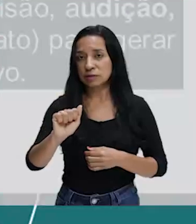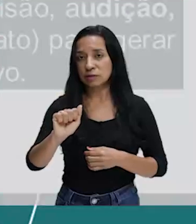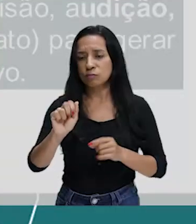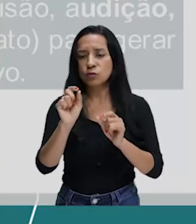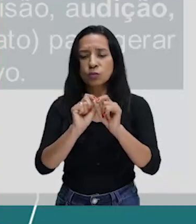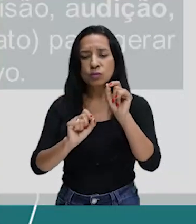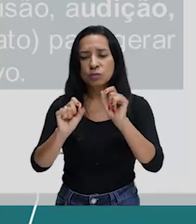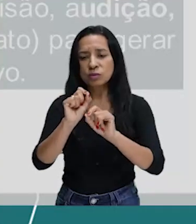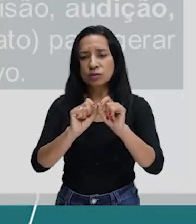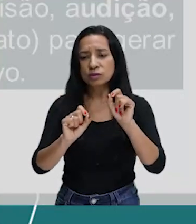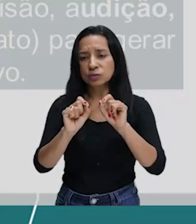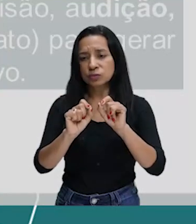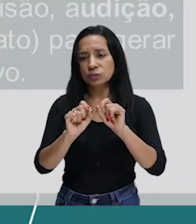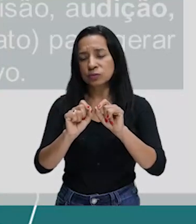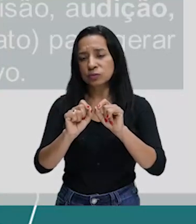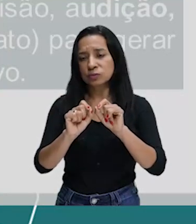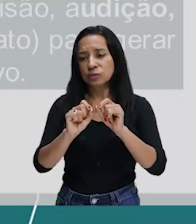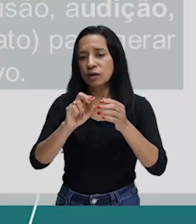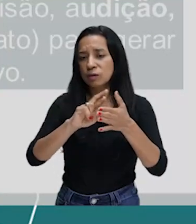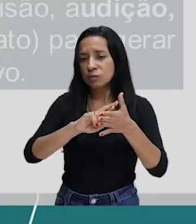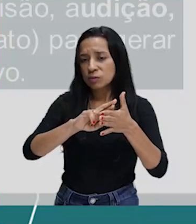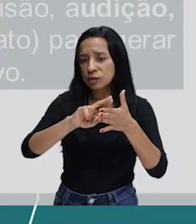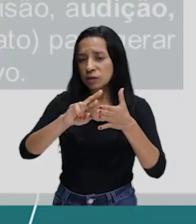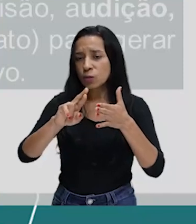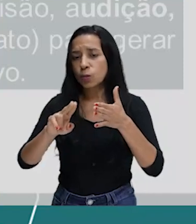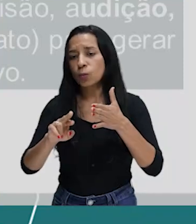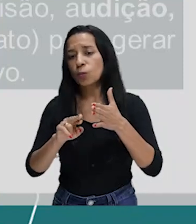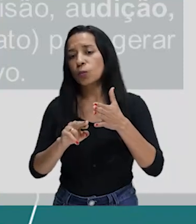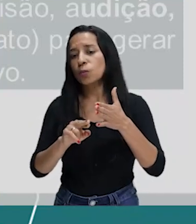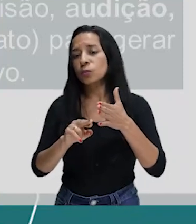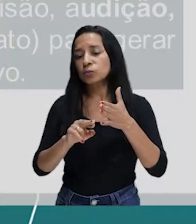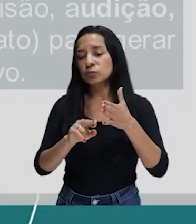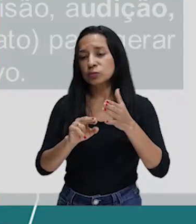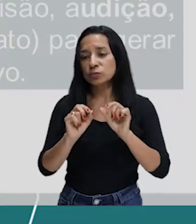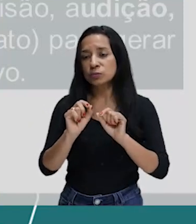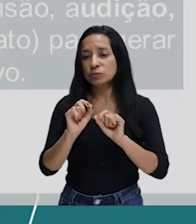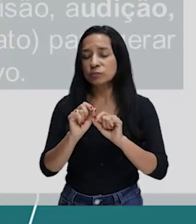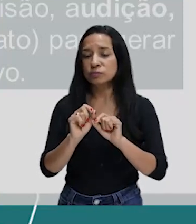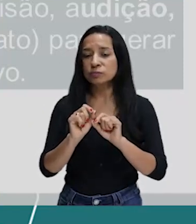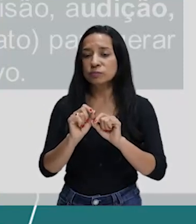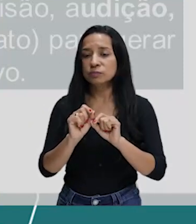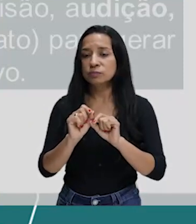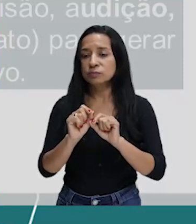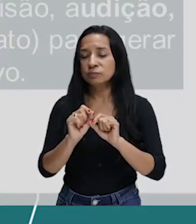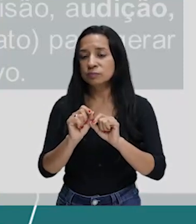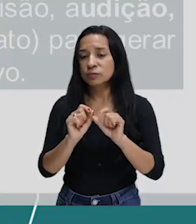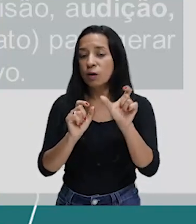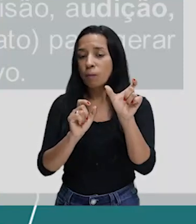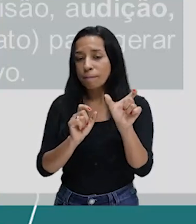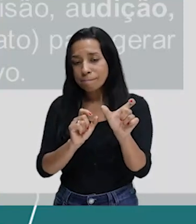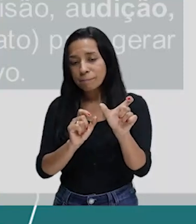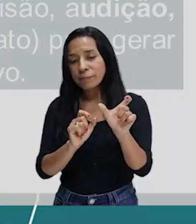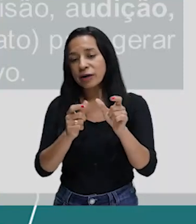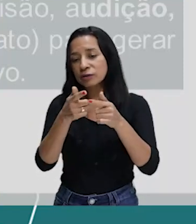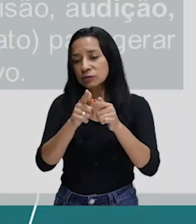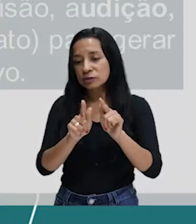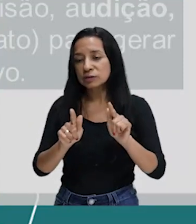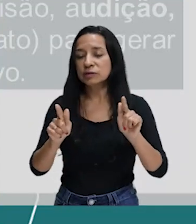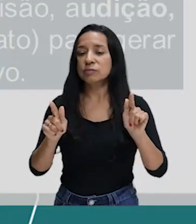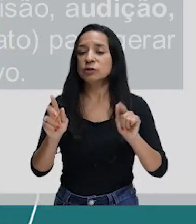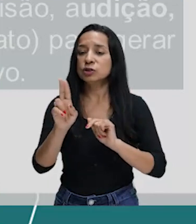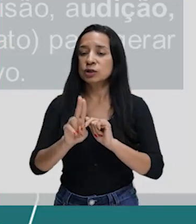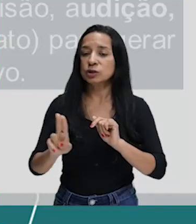tem a figurinha, né, é o recurso estilístico, né, uma parte da gramática no qual se